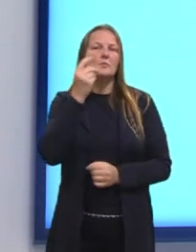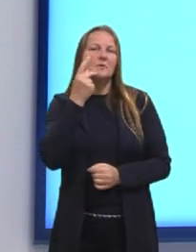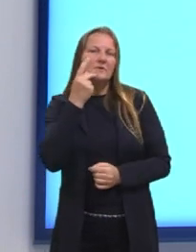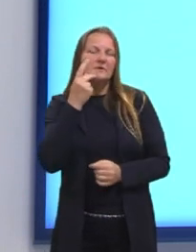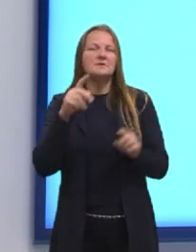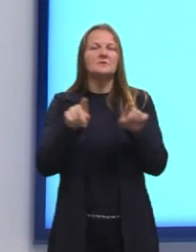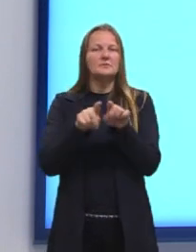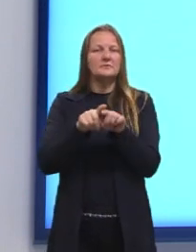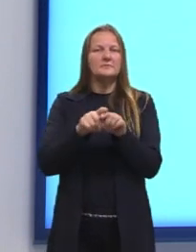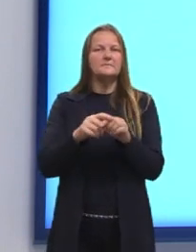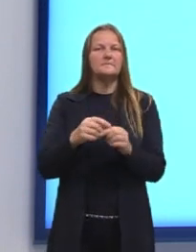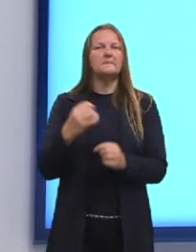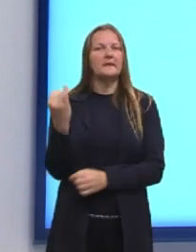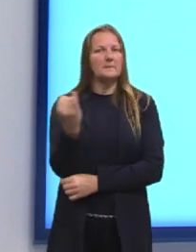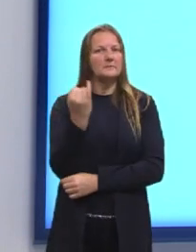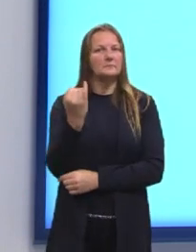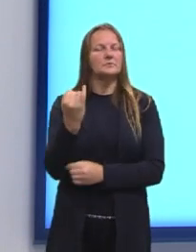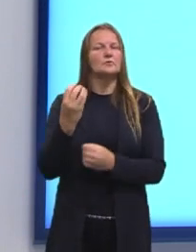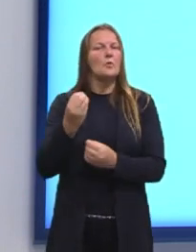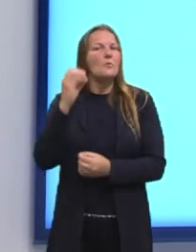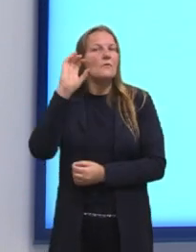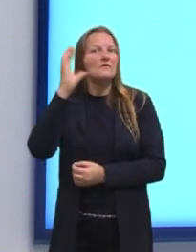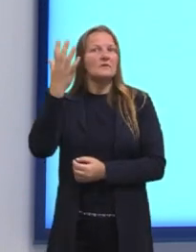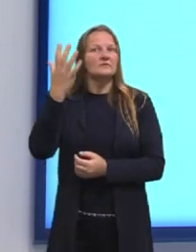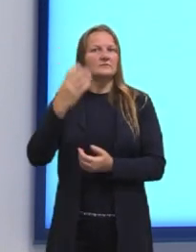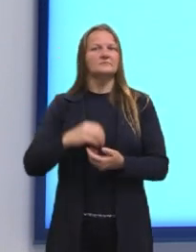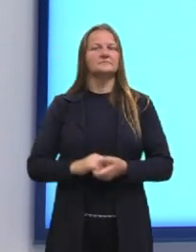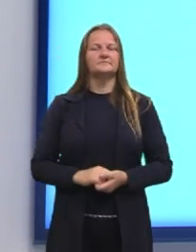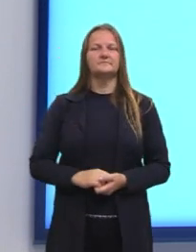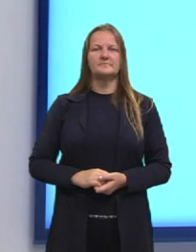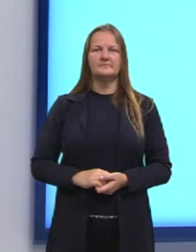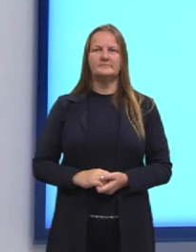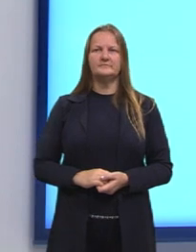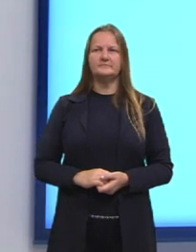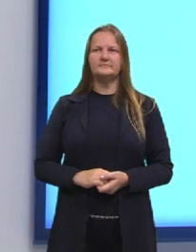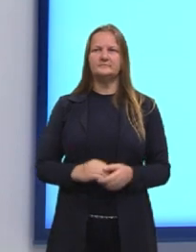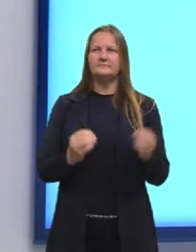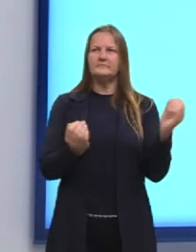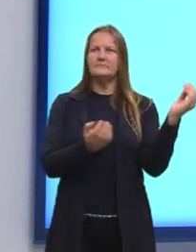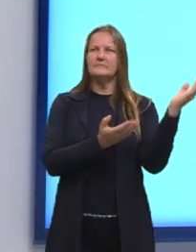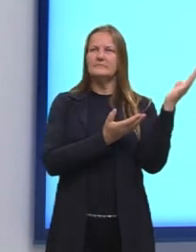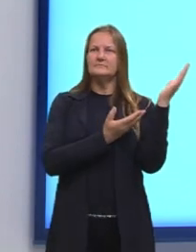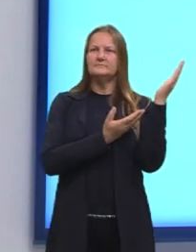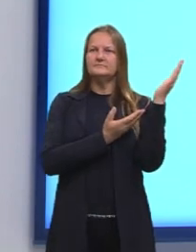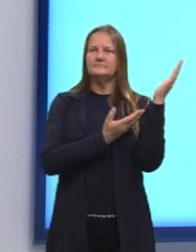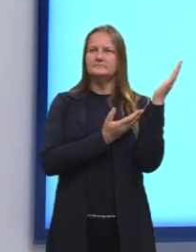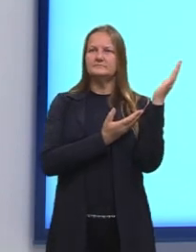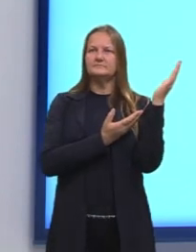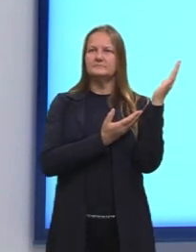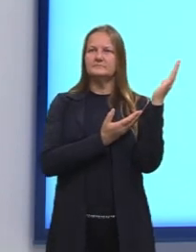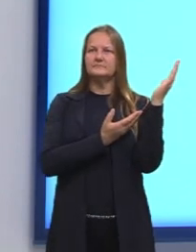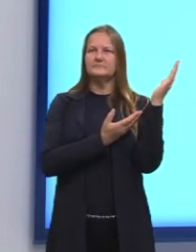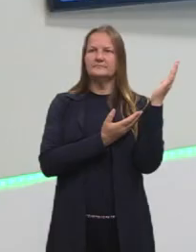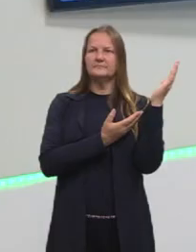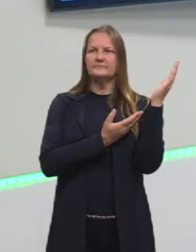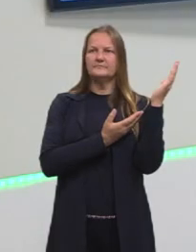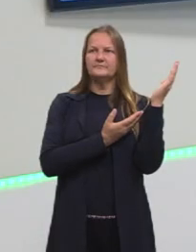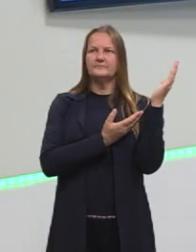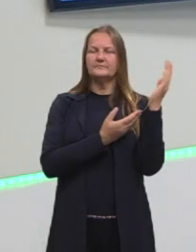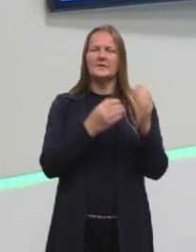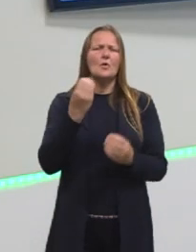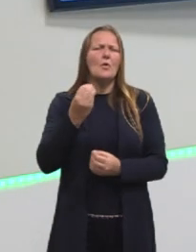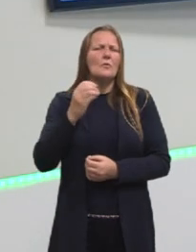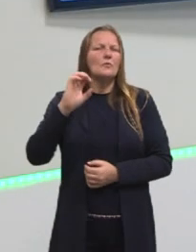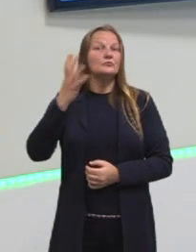essencial na tomada de decisões. Aqui, gente, nós voltamos a falar na tomada de decisões, né?